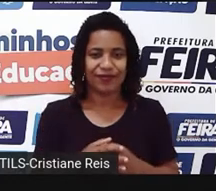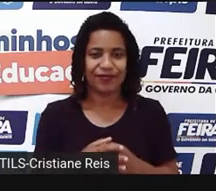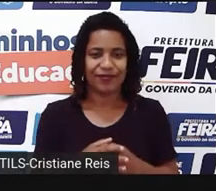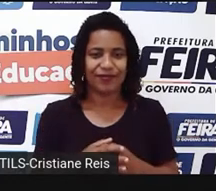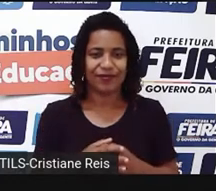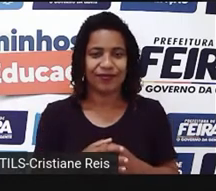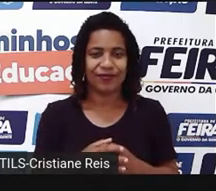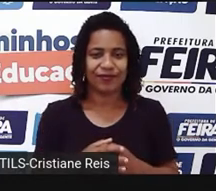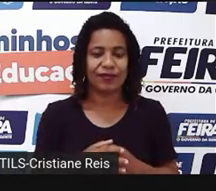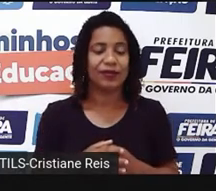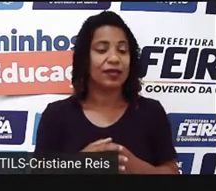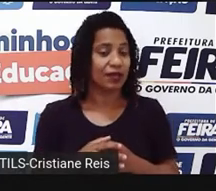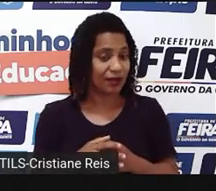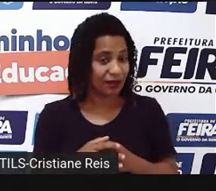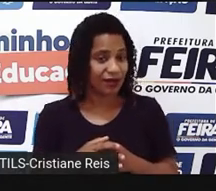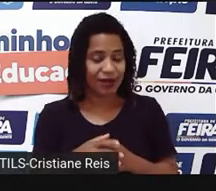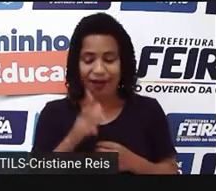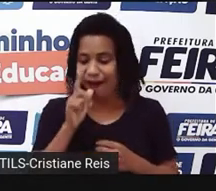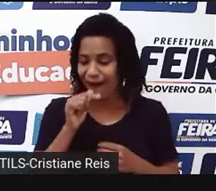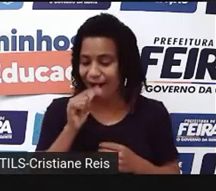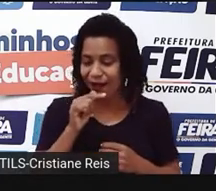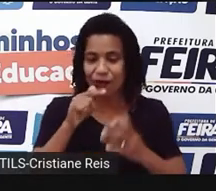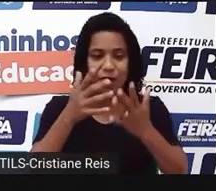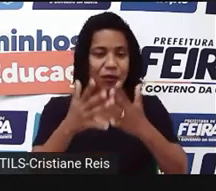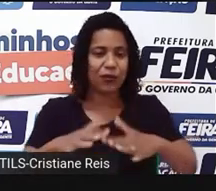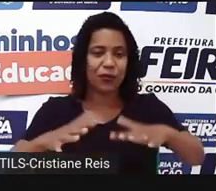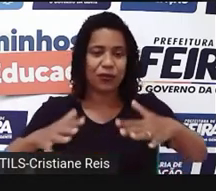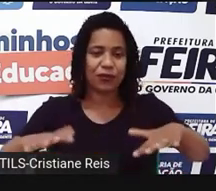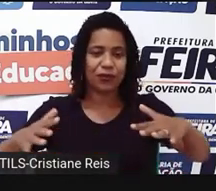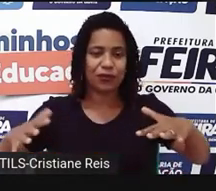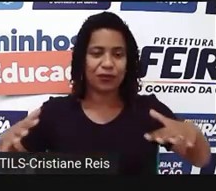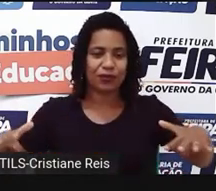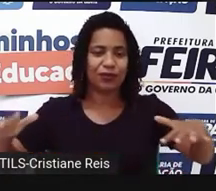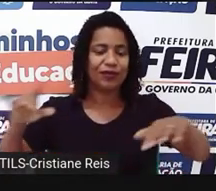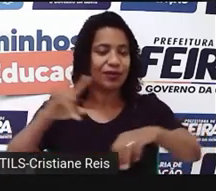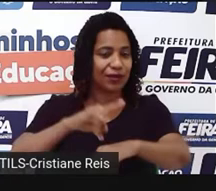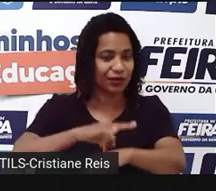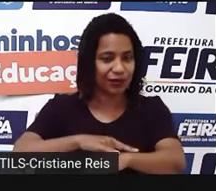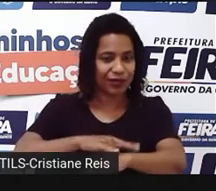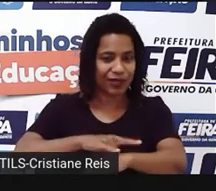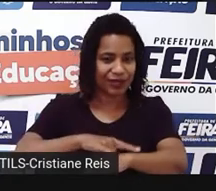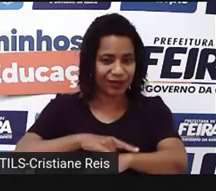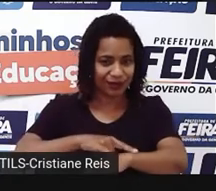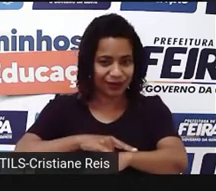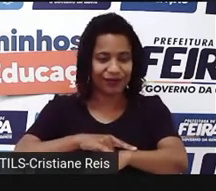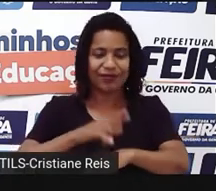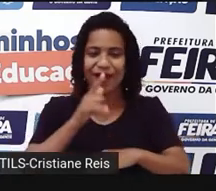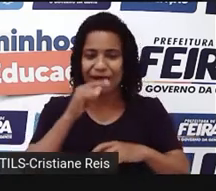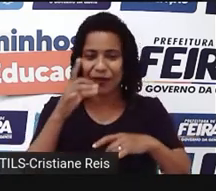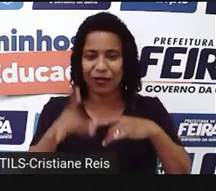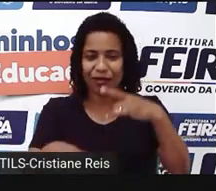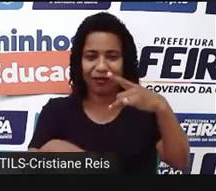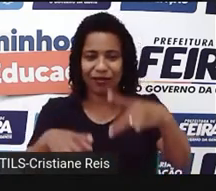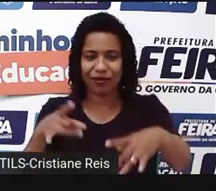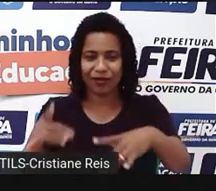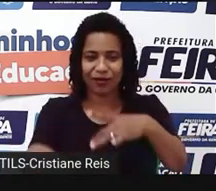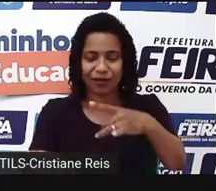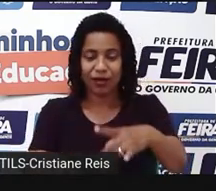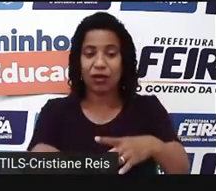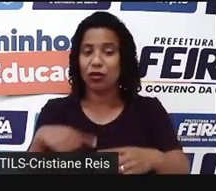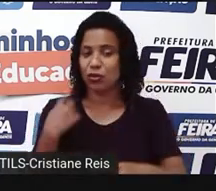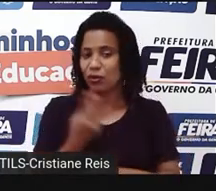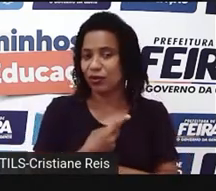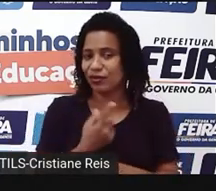Tinha muita água no chão do banheiro. We don't have much money. Nós não temos muito dinheiro.